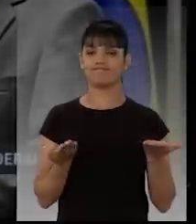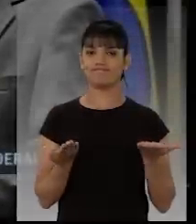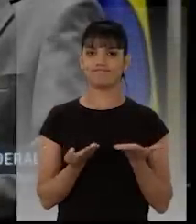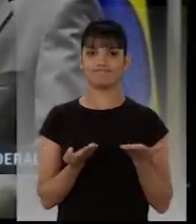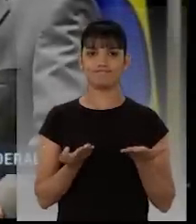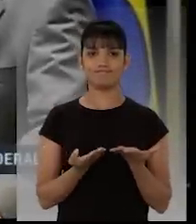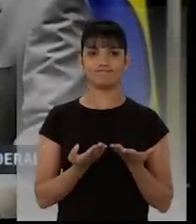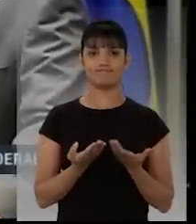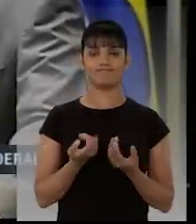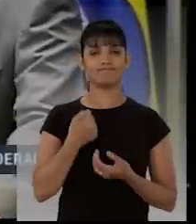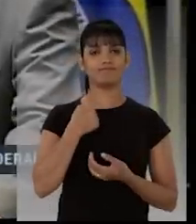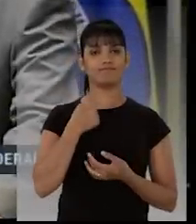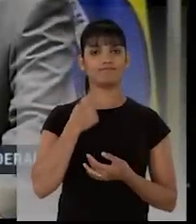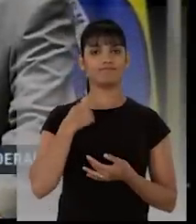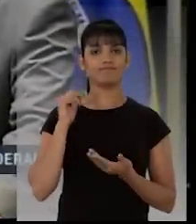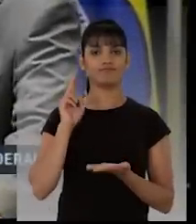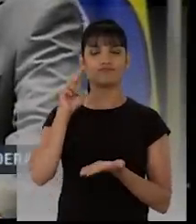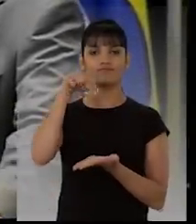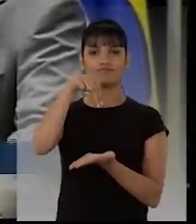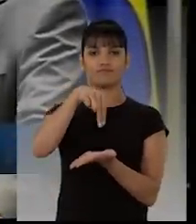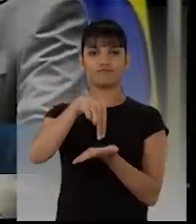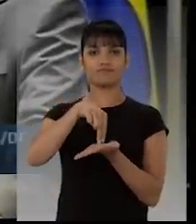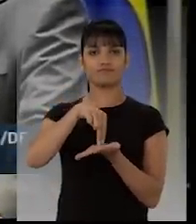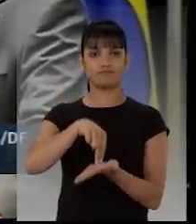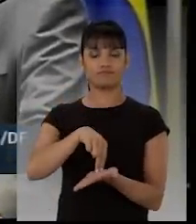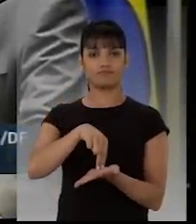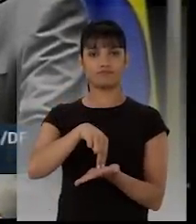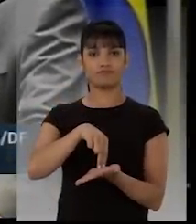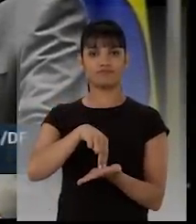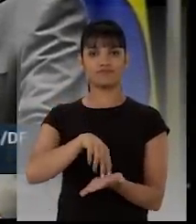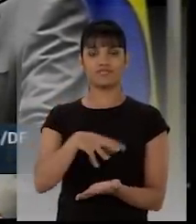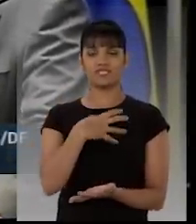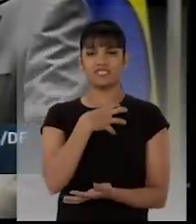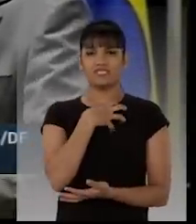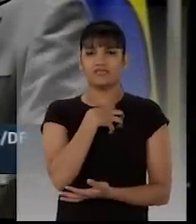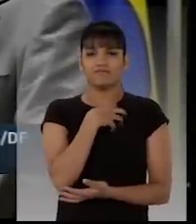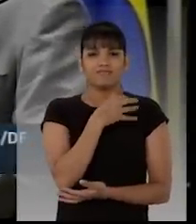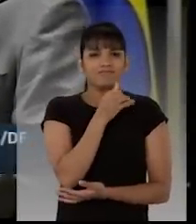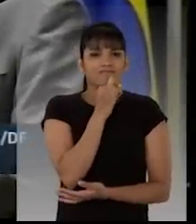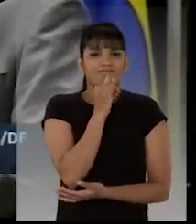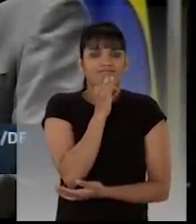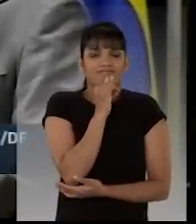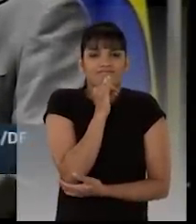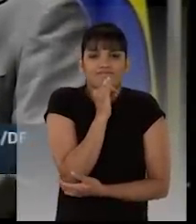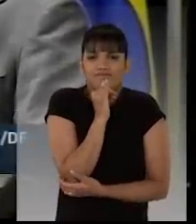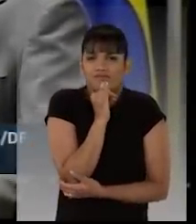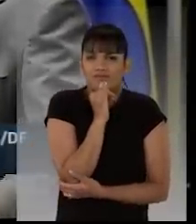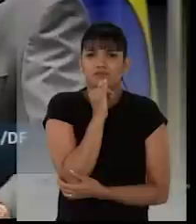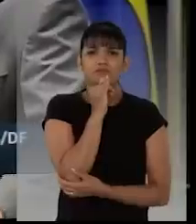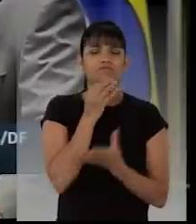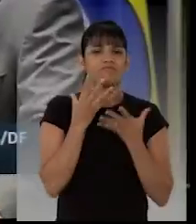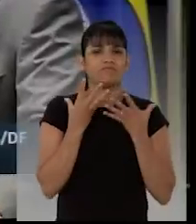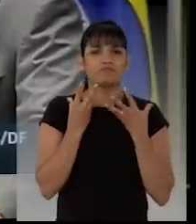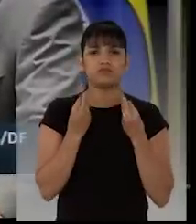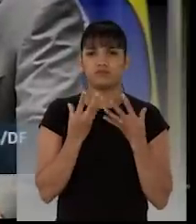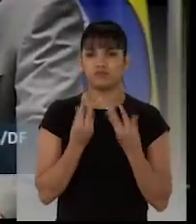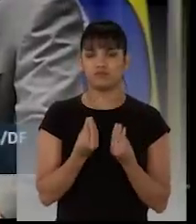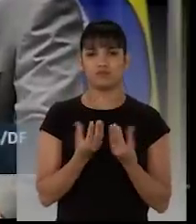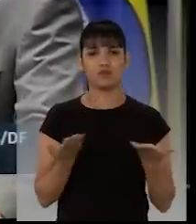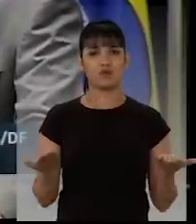que eu assumo a tribuna do Senado na tarde de hoje